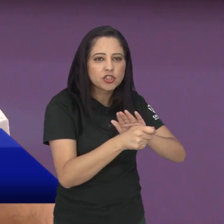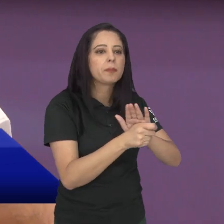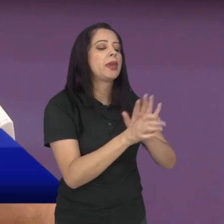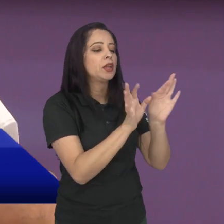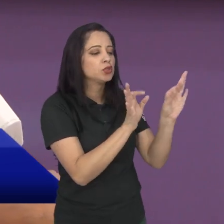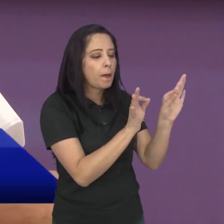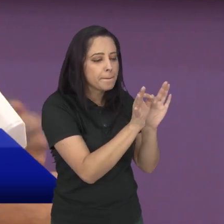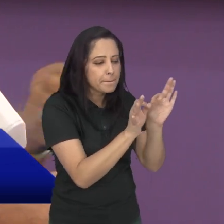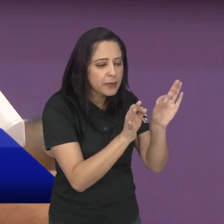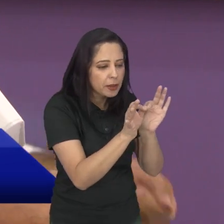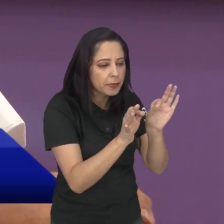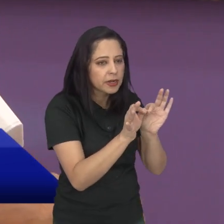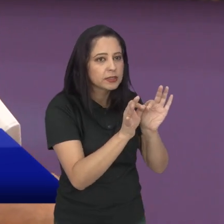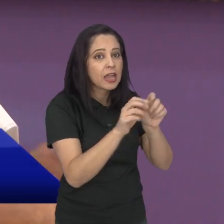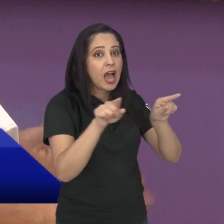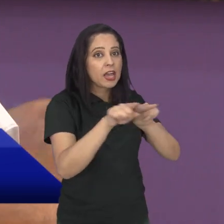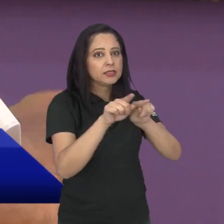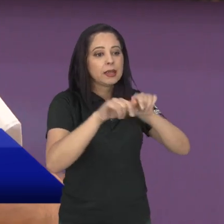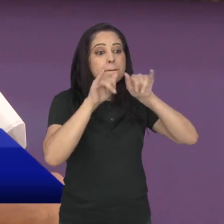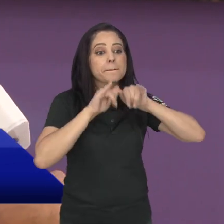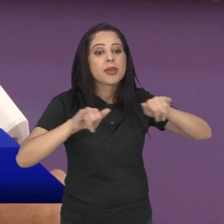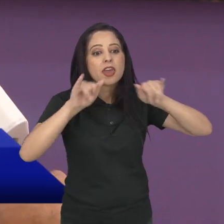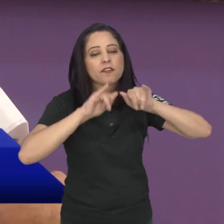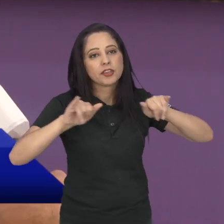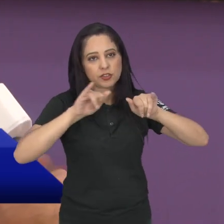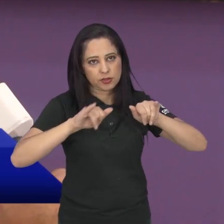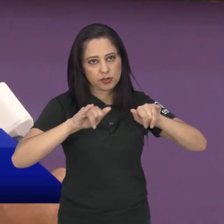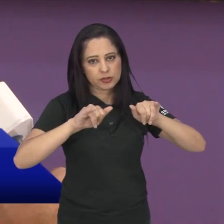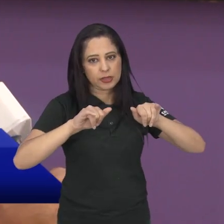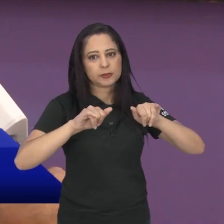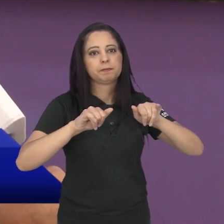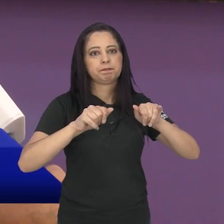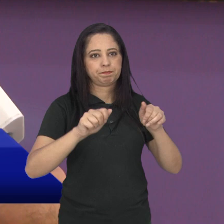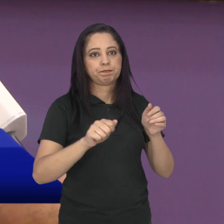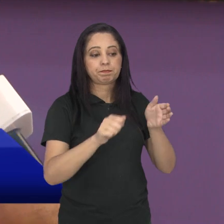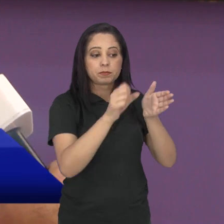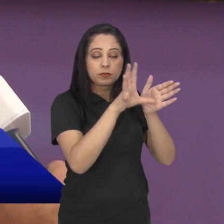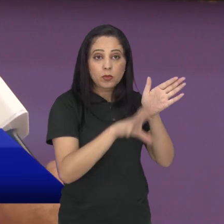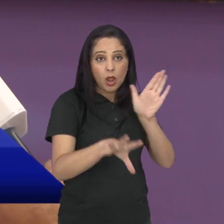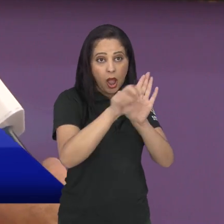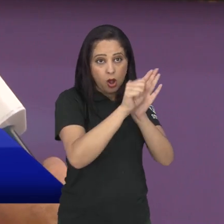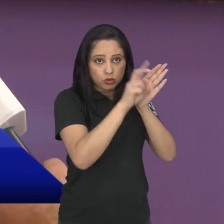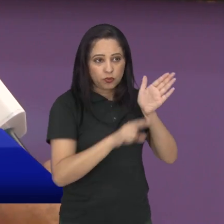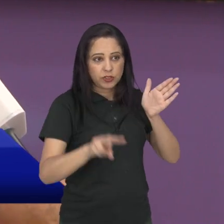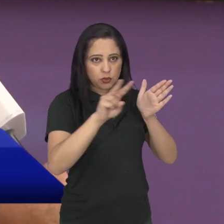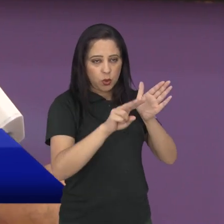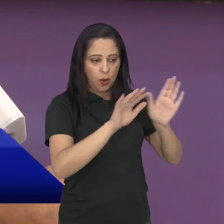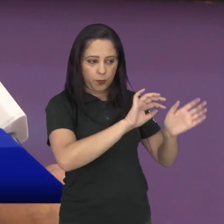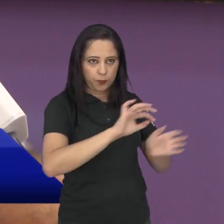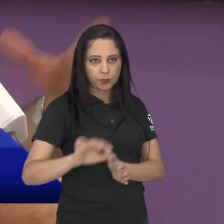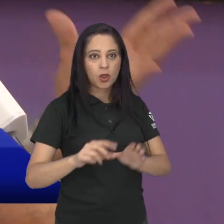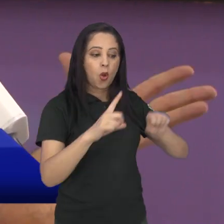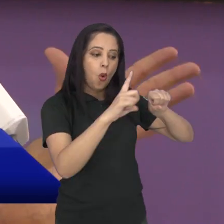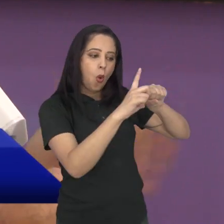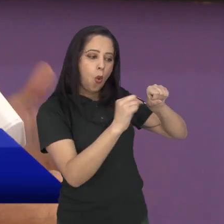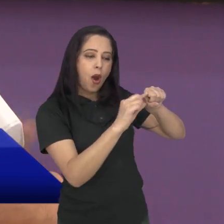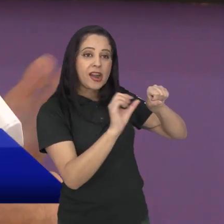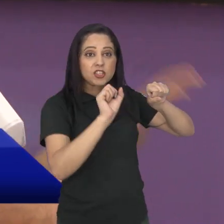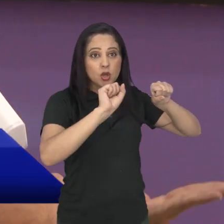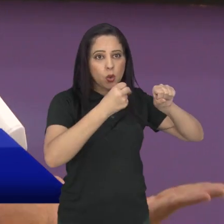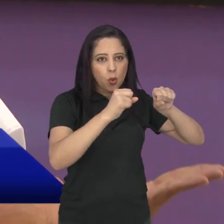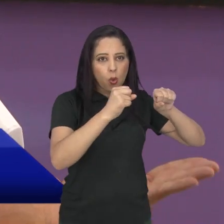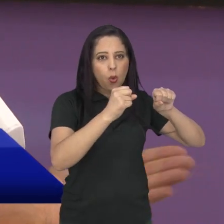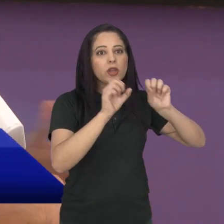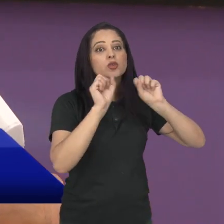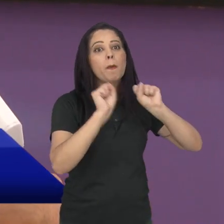na formação e na difusão, do audiovisual especificamente. Já o artigo 8º, ele já é para todas as áreas